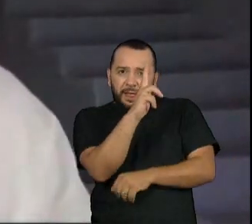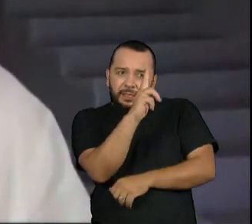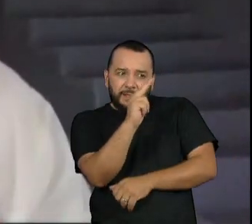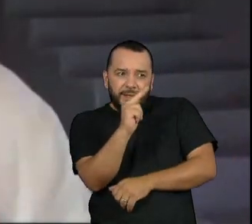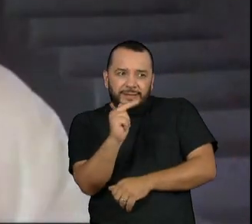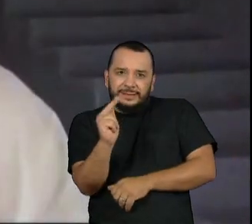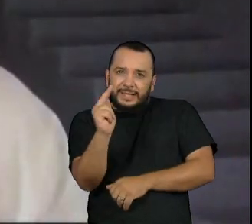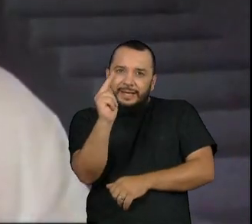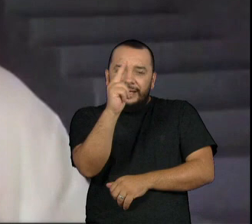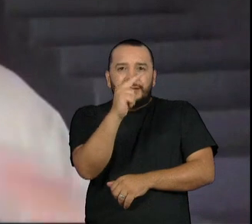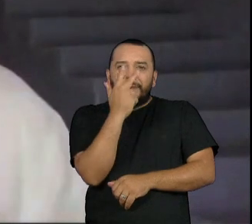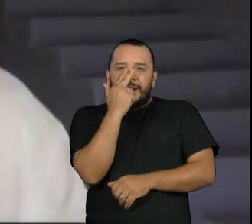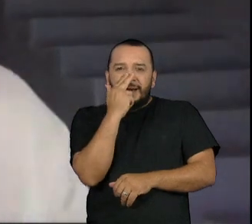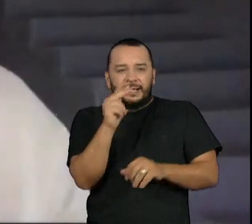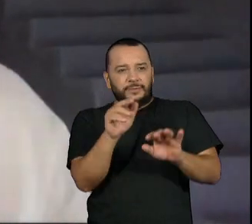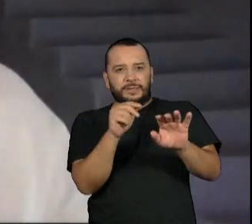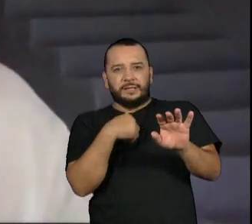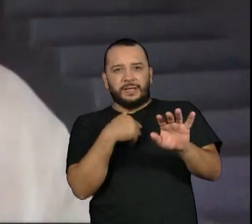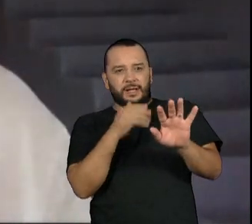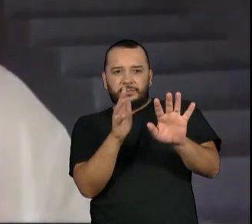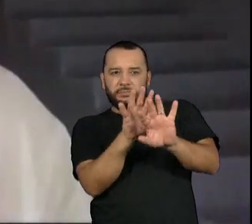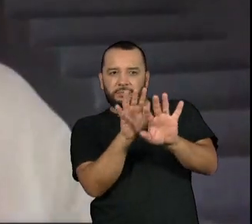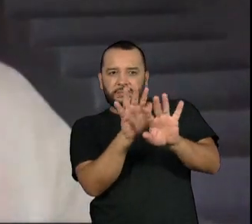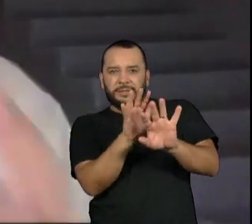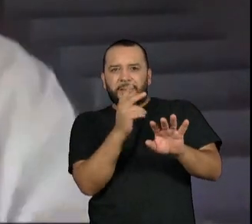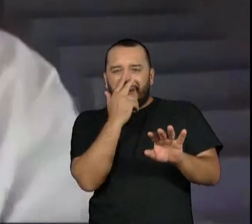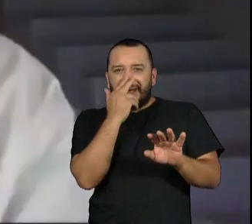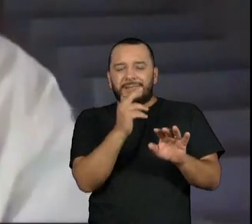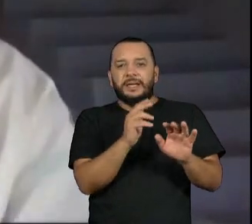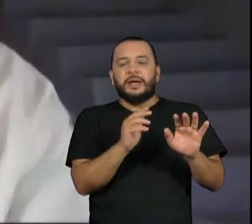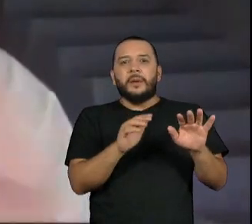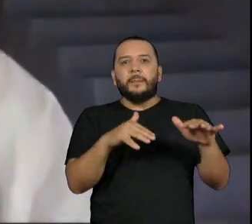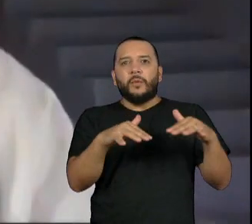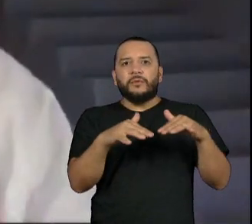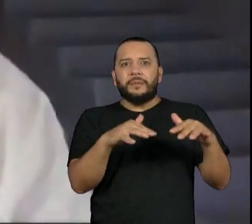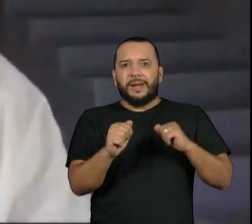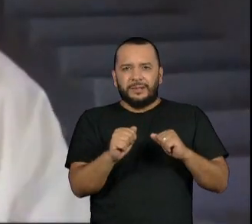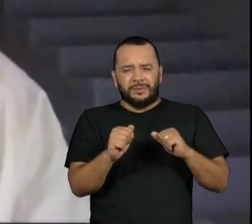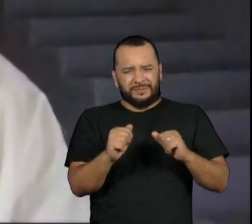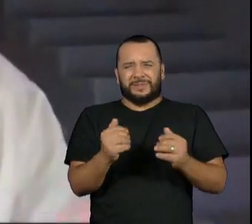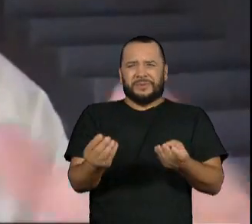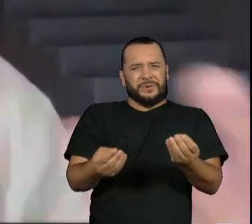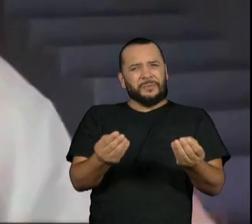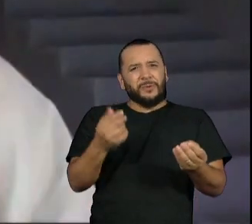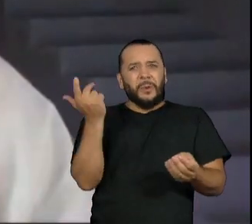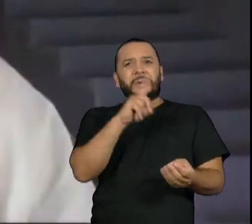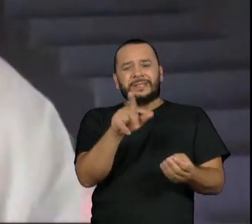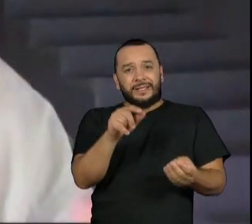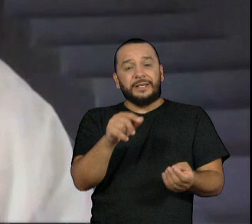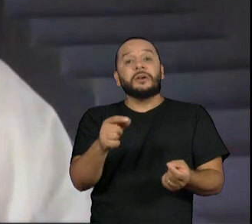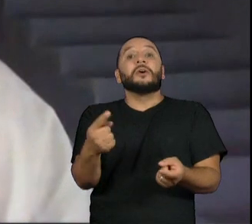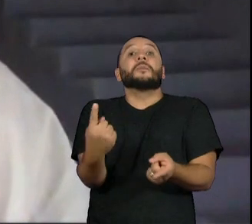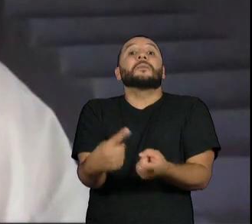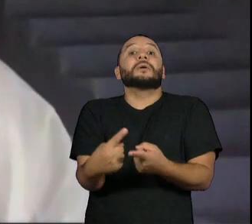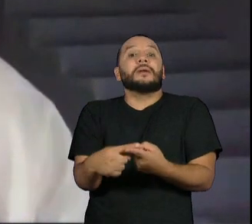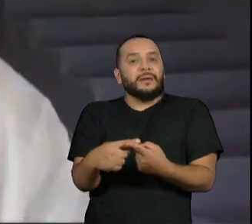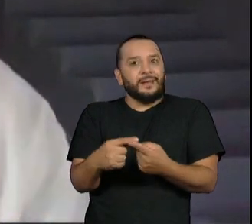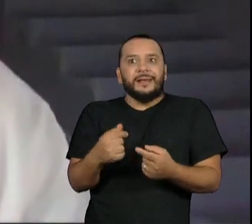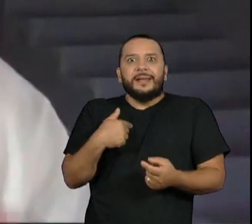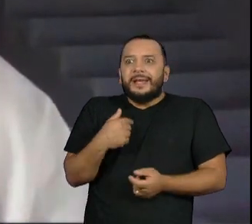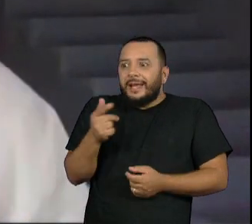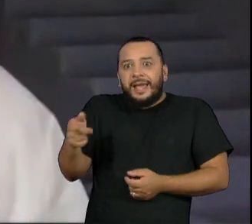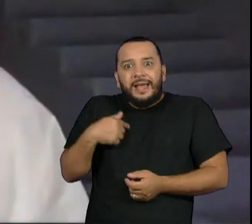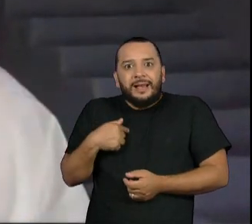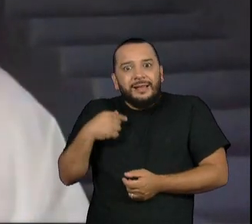ter a sensação de movimento quando surge a fotografia. É a fotografia que resiste o movimento e o artista plástico